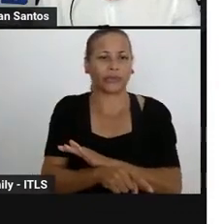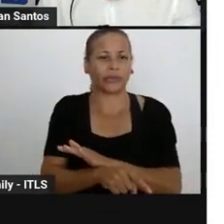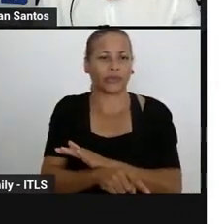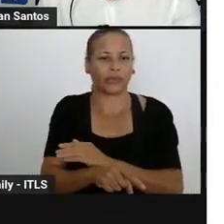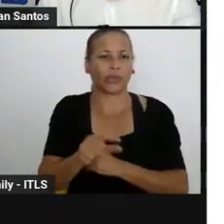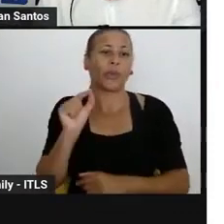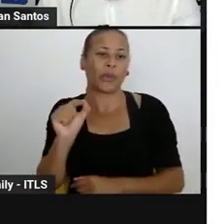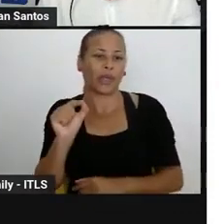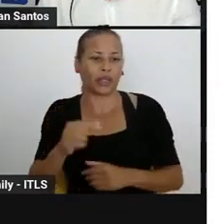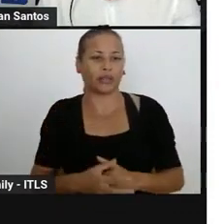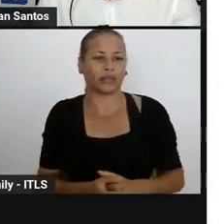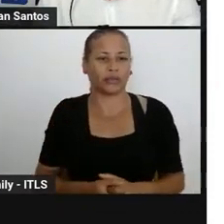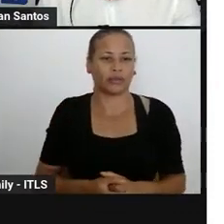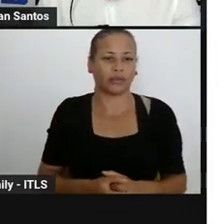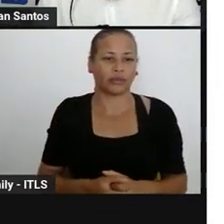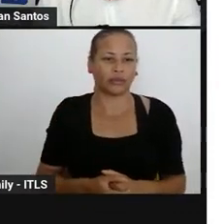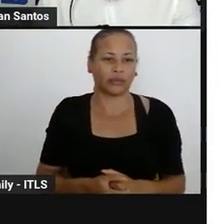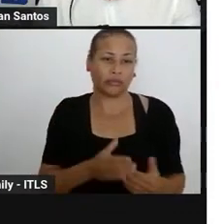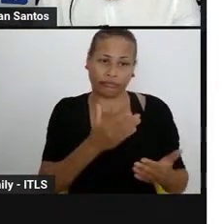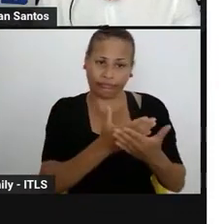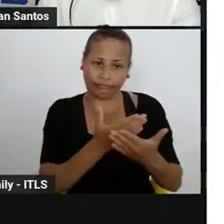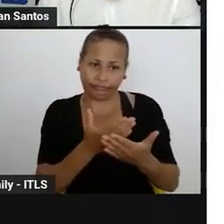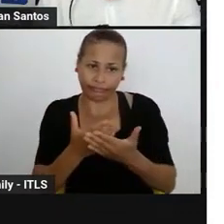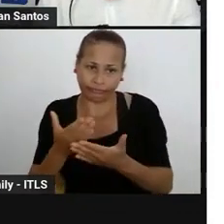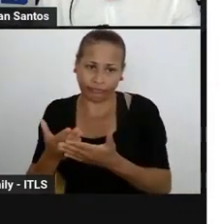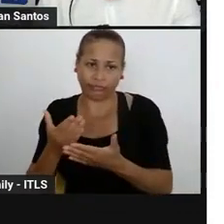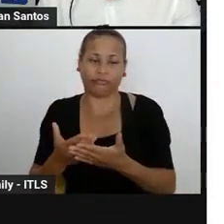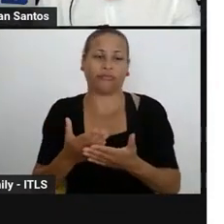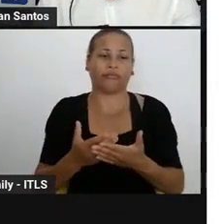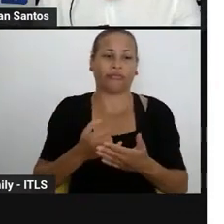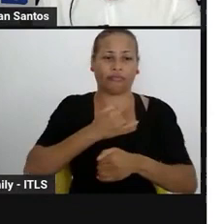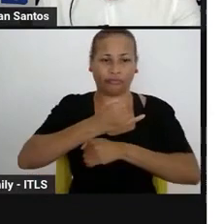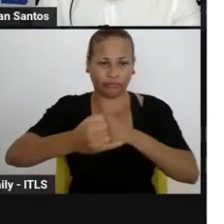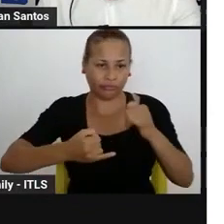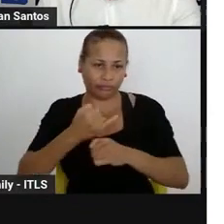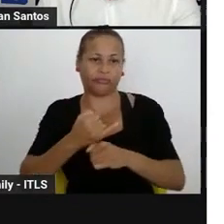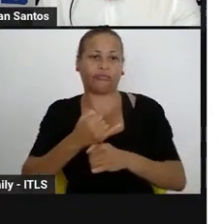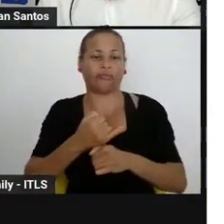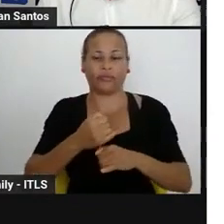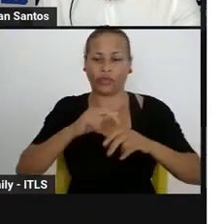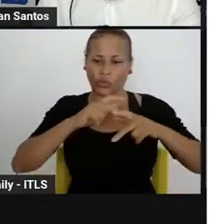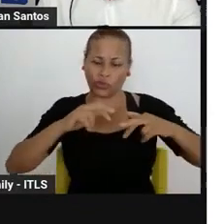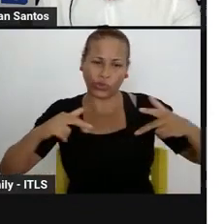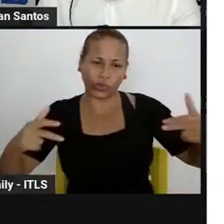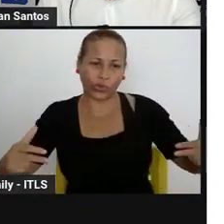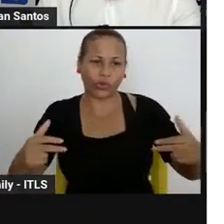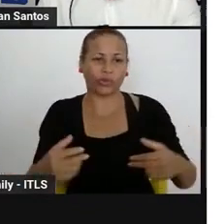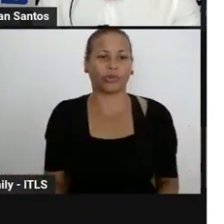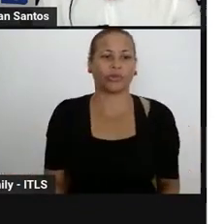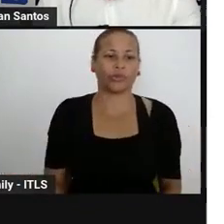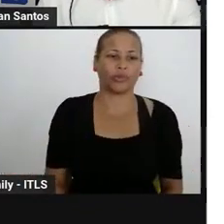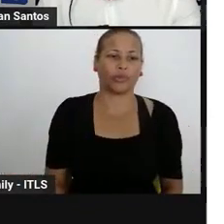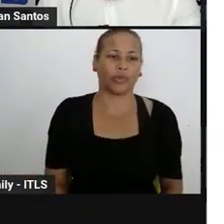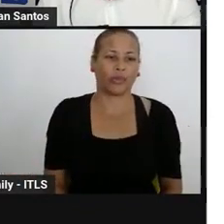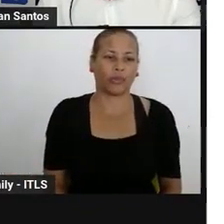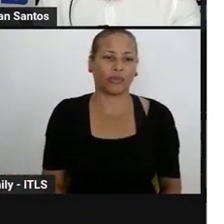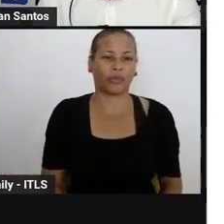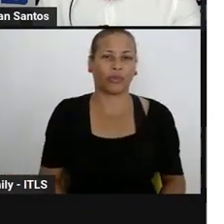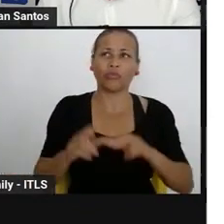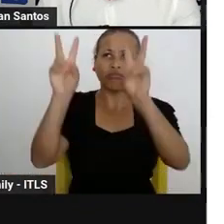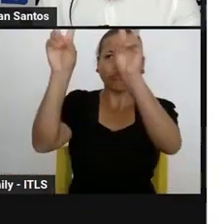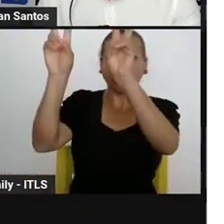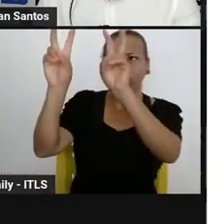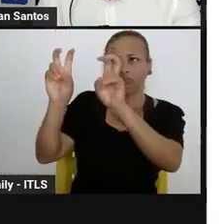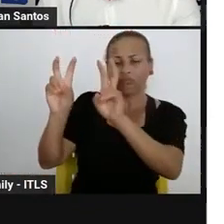os modos de interação no ambiente digital, a discussão sobre as fake news, os relatos, as